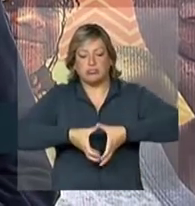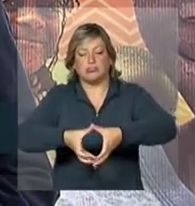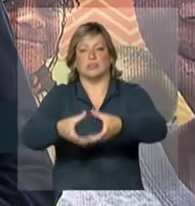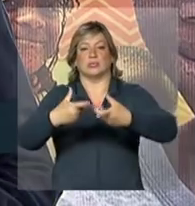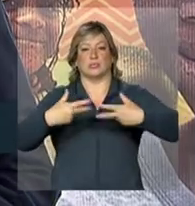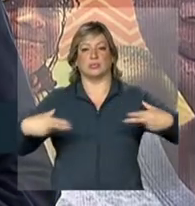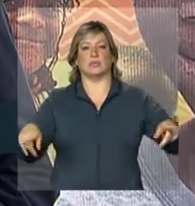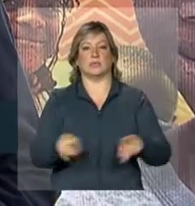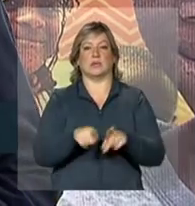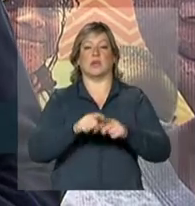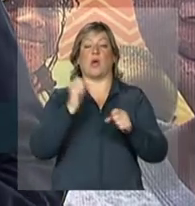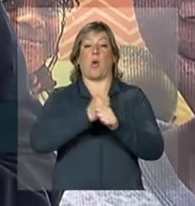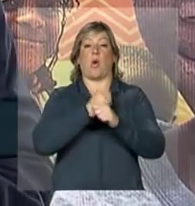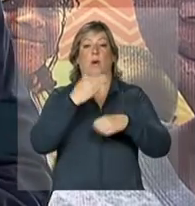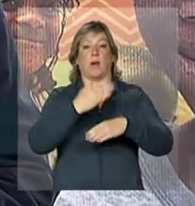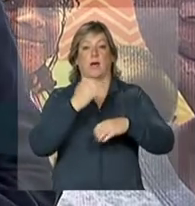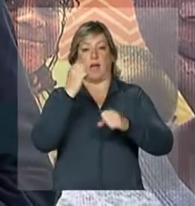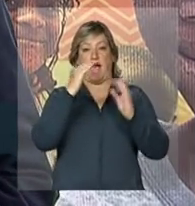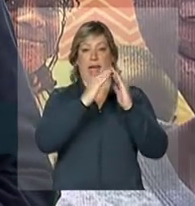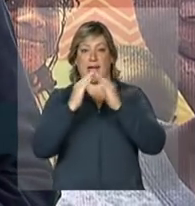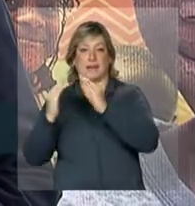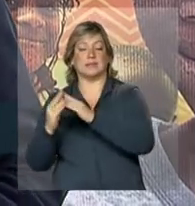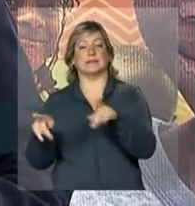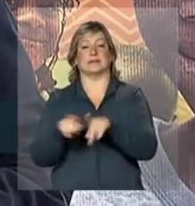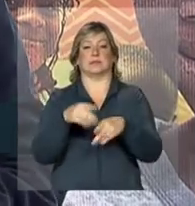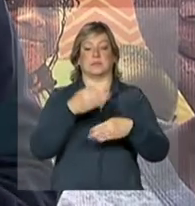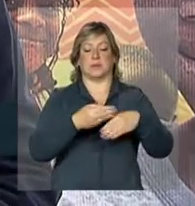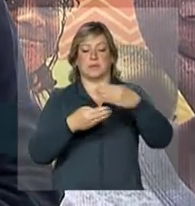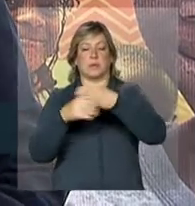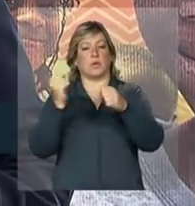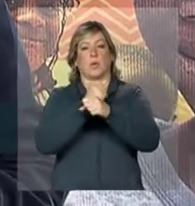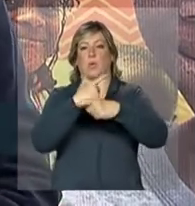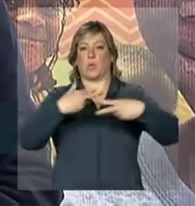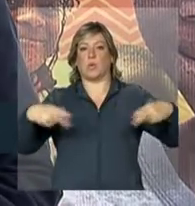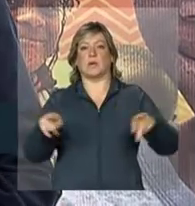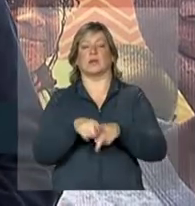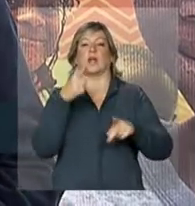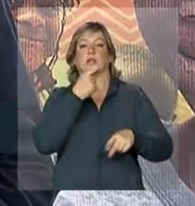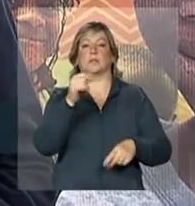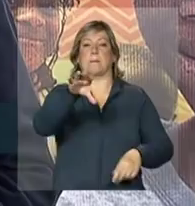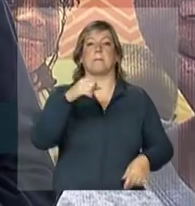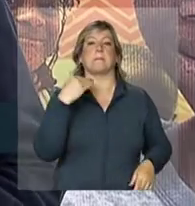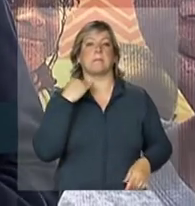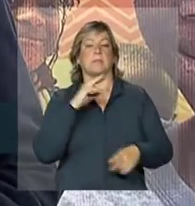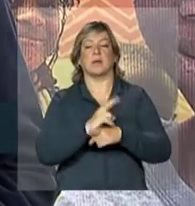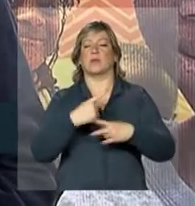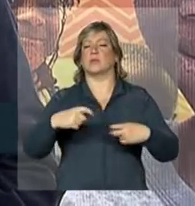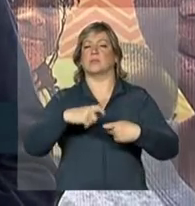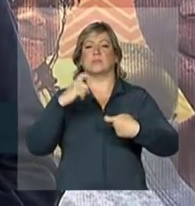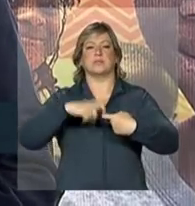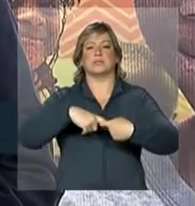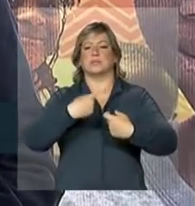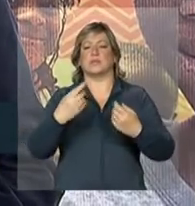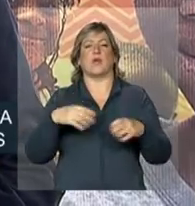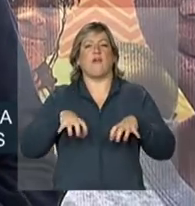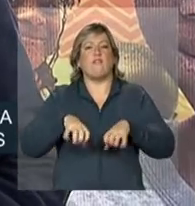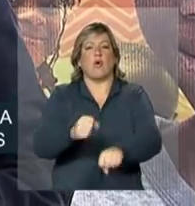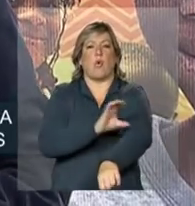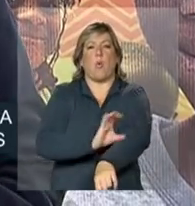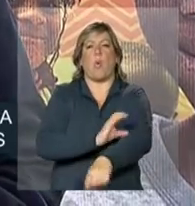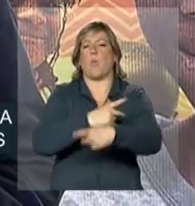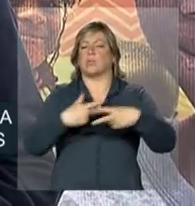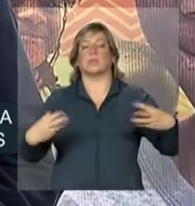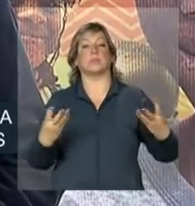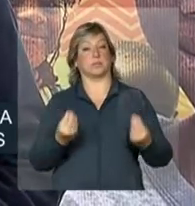construção de habitação, acesso a crédito, formação, capacitação e extensão rural. Então, é algo muito importante